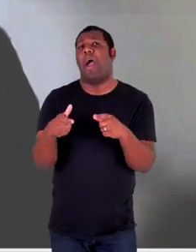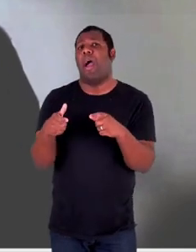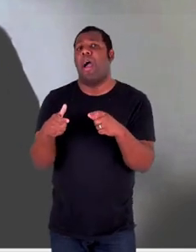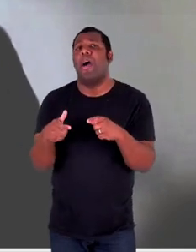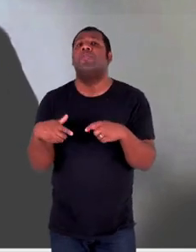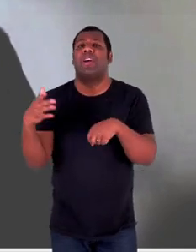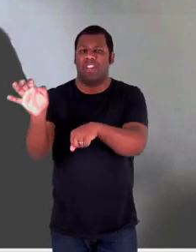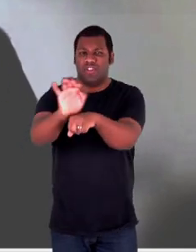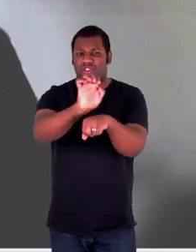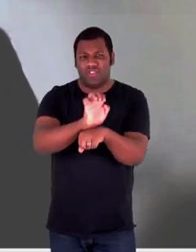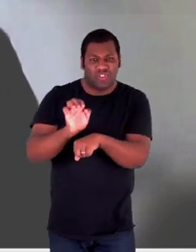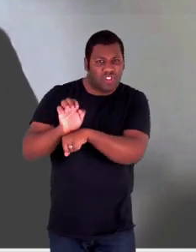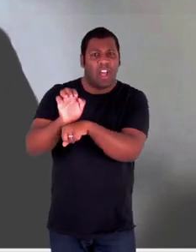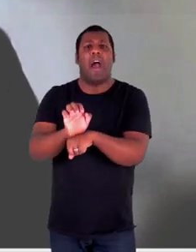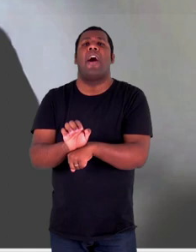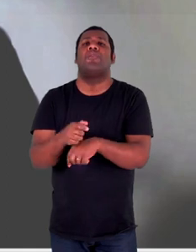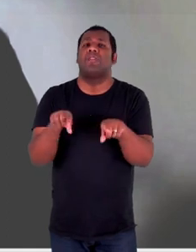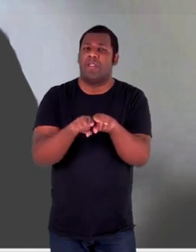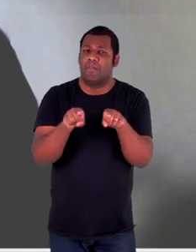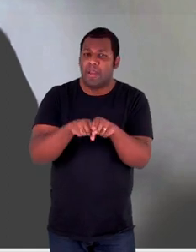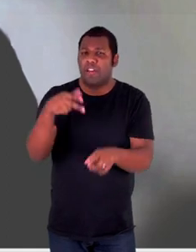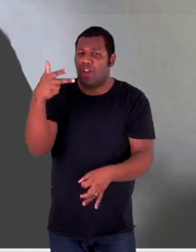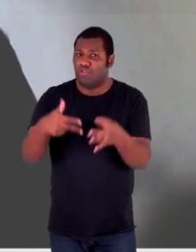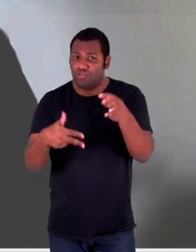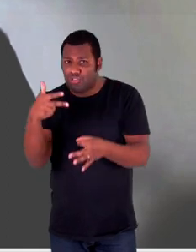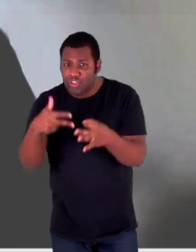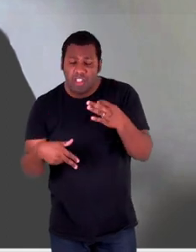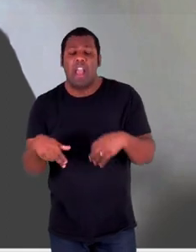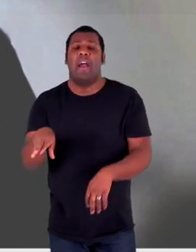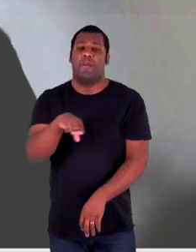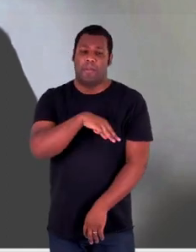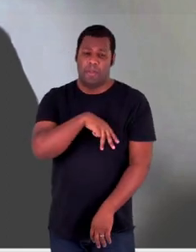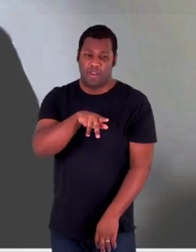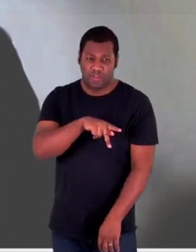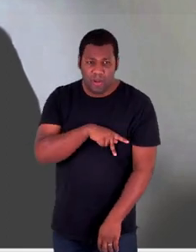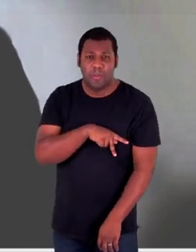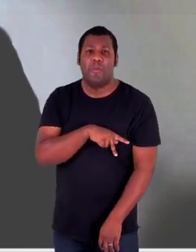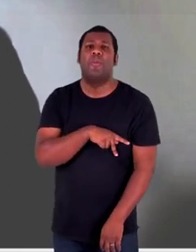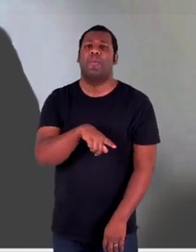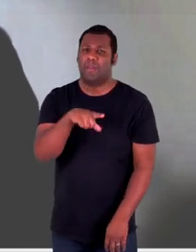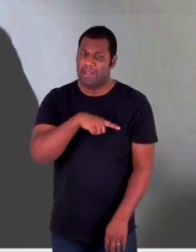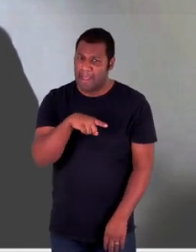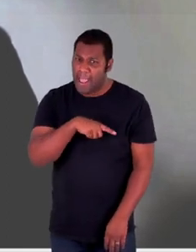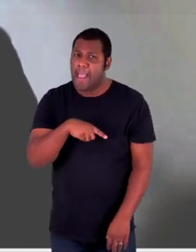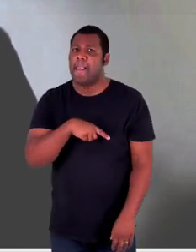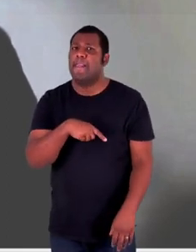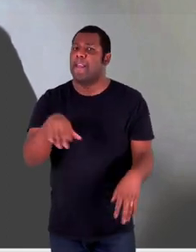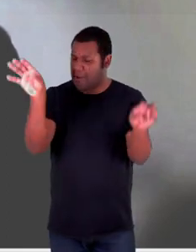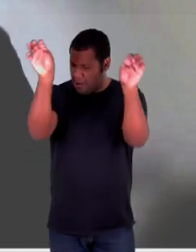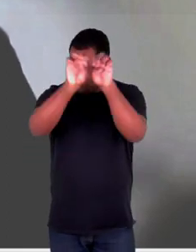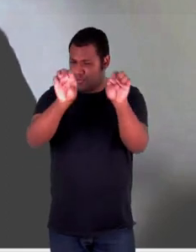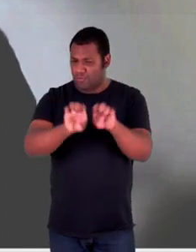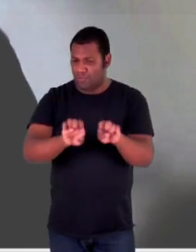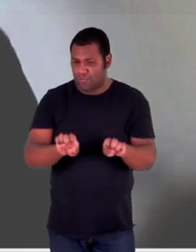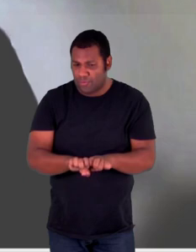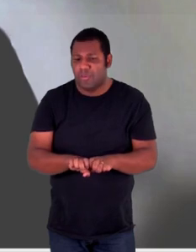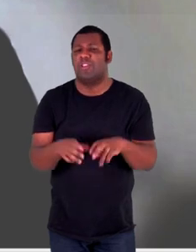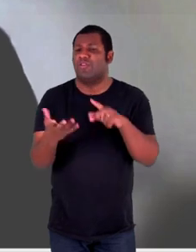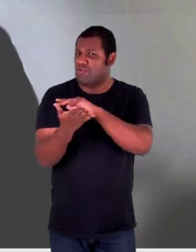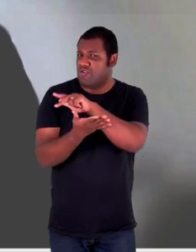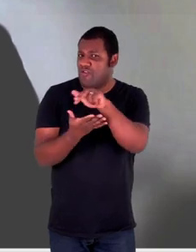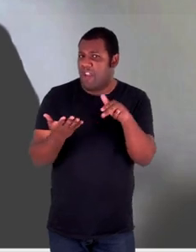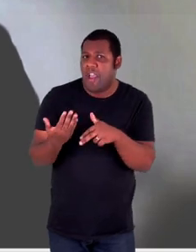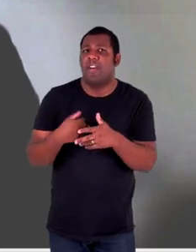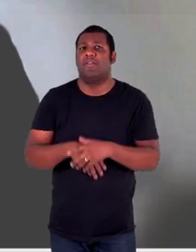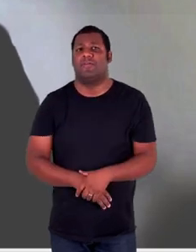os âmbitos hoje do Poder Judiciário ou mesmo do Ministério Público. O que temos, sim, são gradações distintas sobre o que